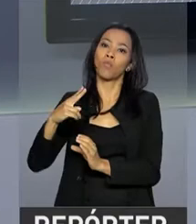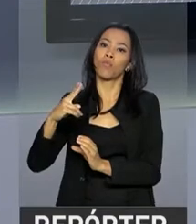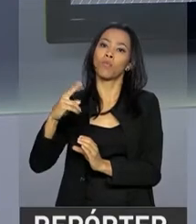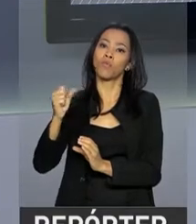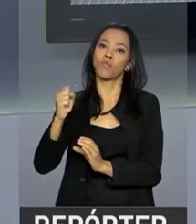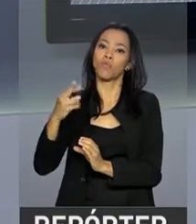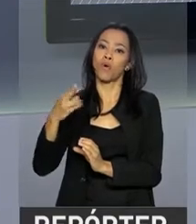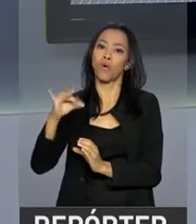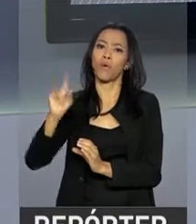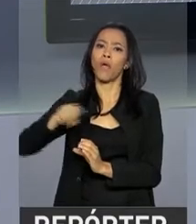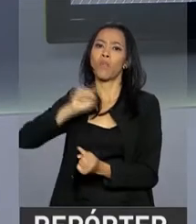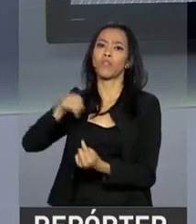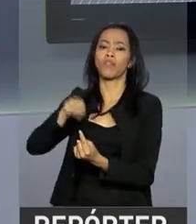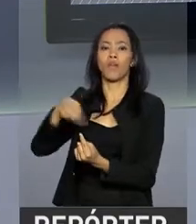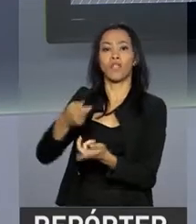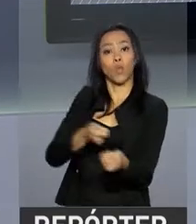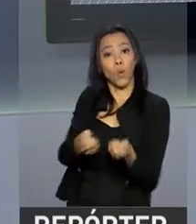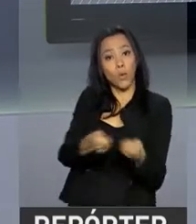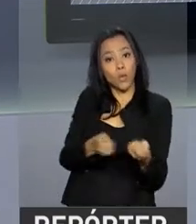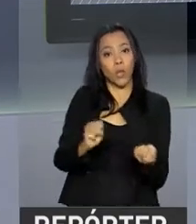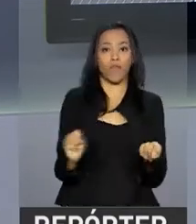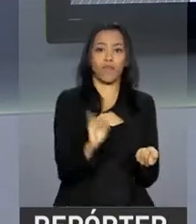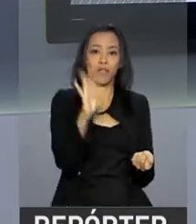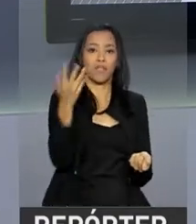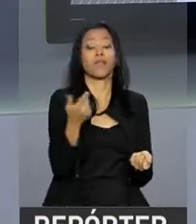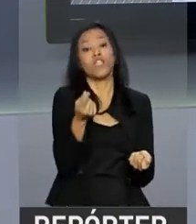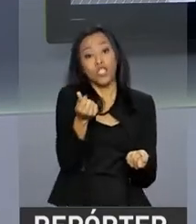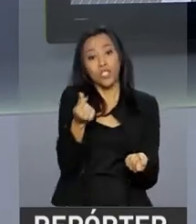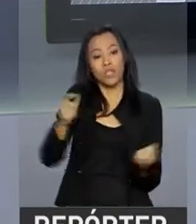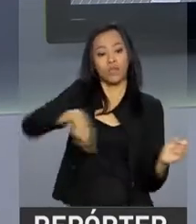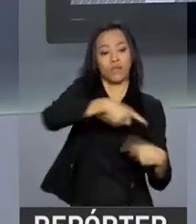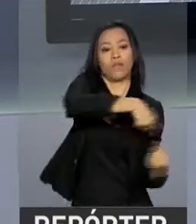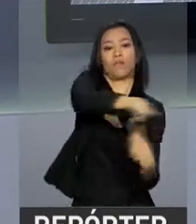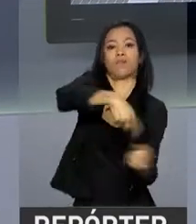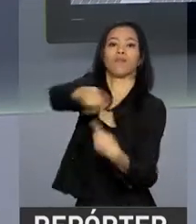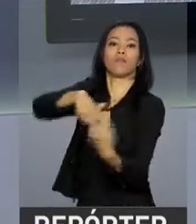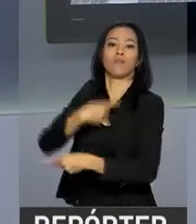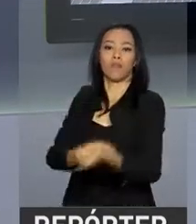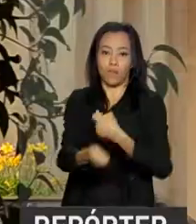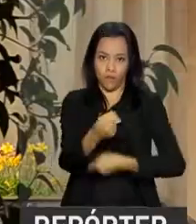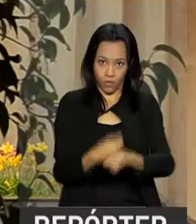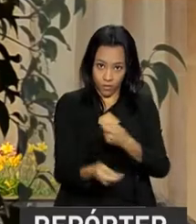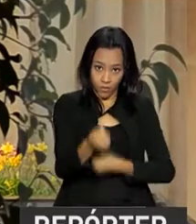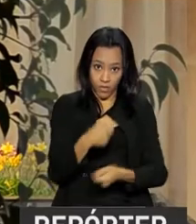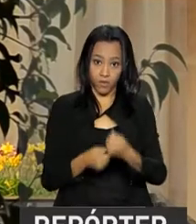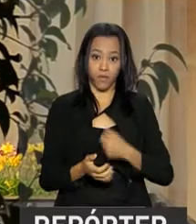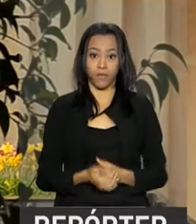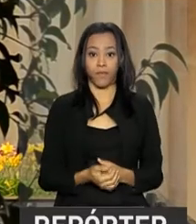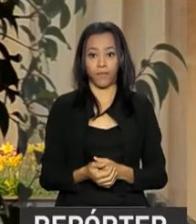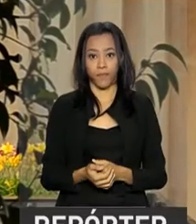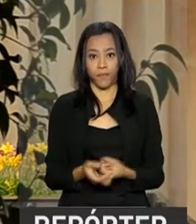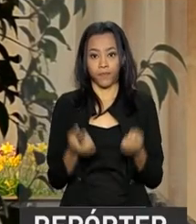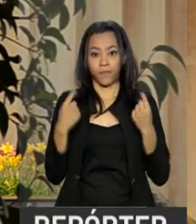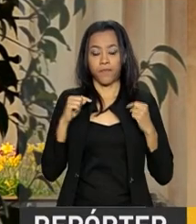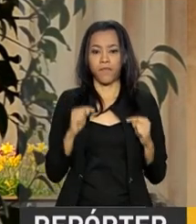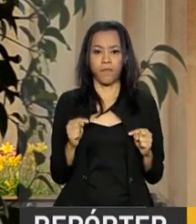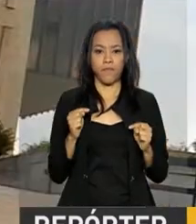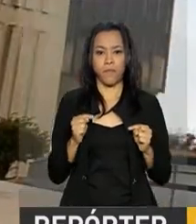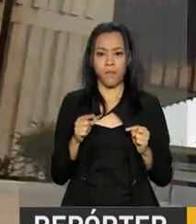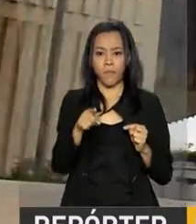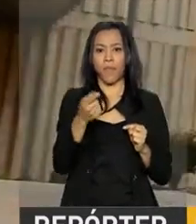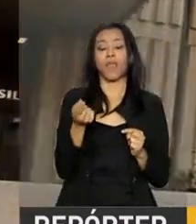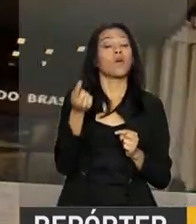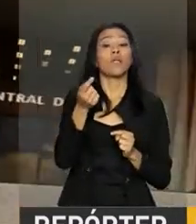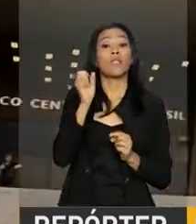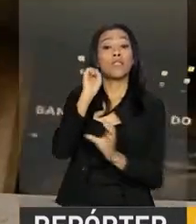para controlar a inflação e a quantidade de dinheiro que circula na economia. No caso dos depósitos